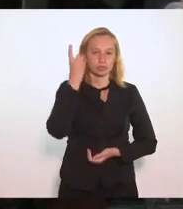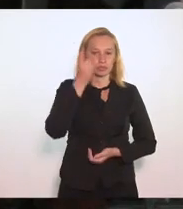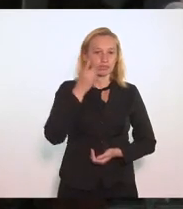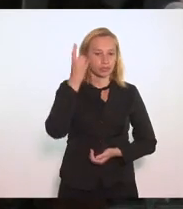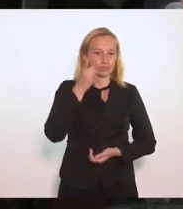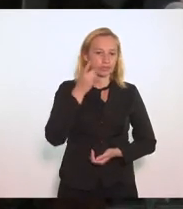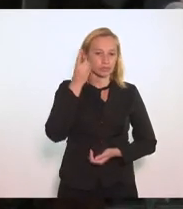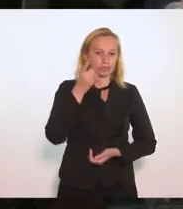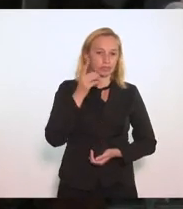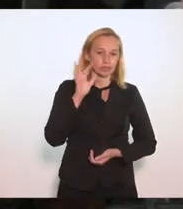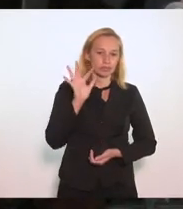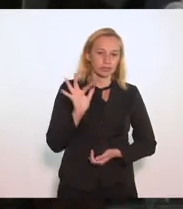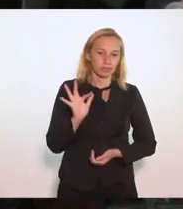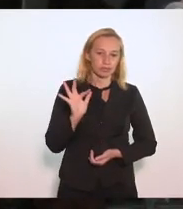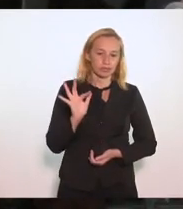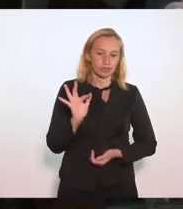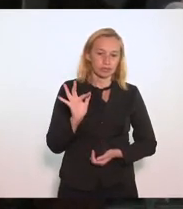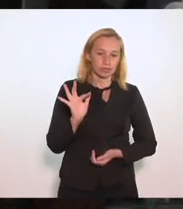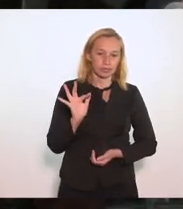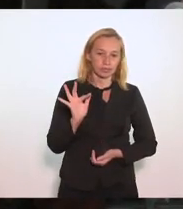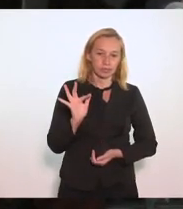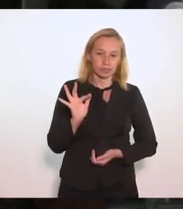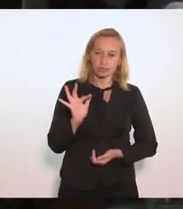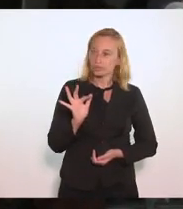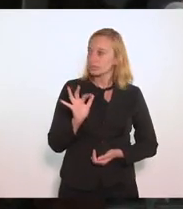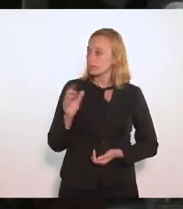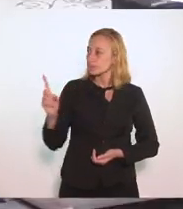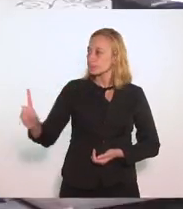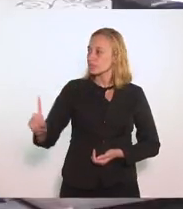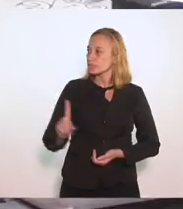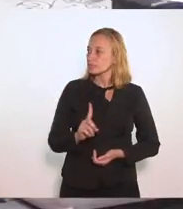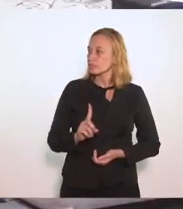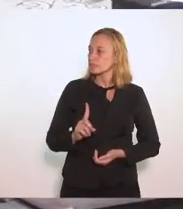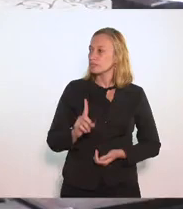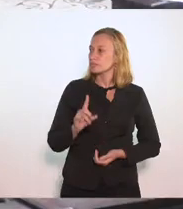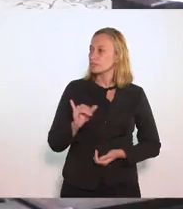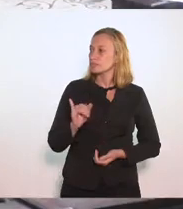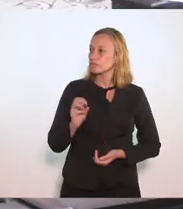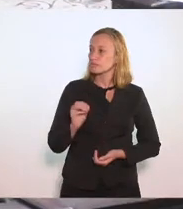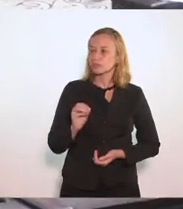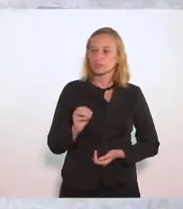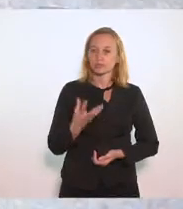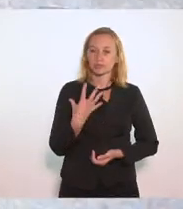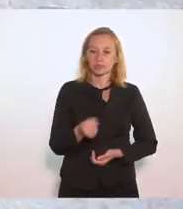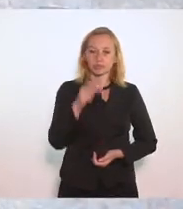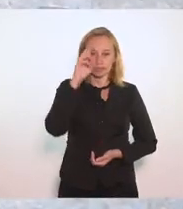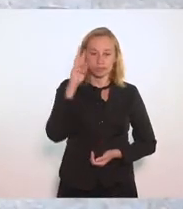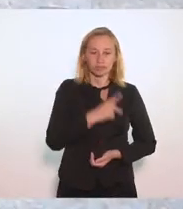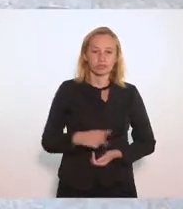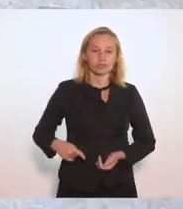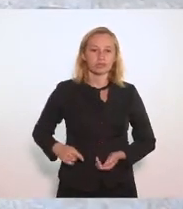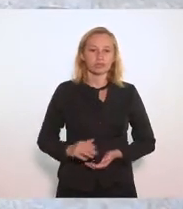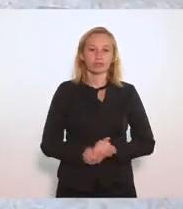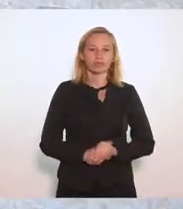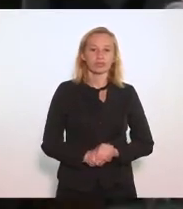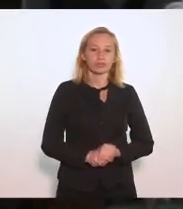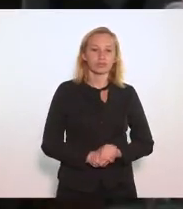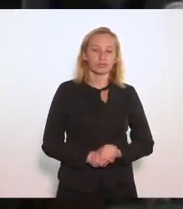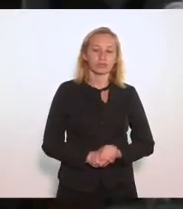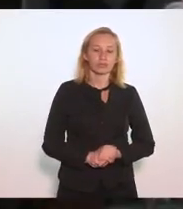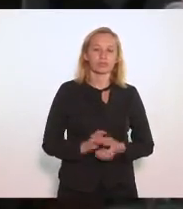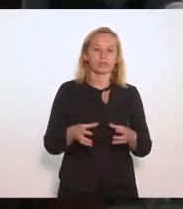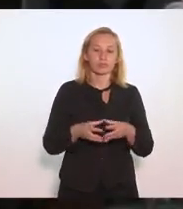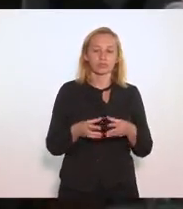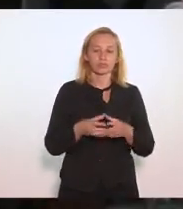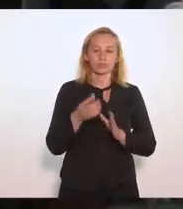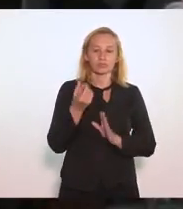Flávio Serafini Sérgio Fernandes está no plenário, chegando agora Seu Presidente, parecer favorável Pela Comissão de